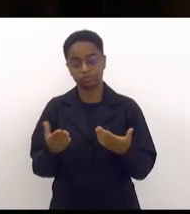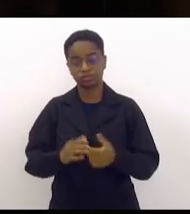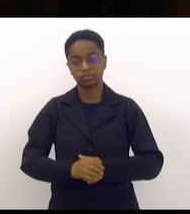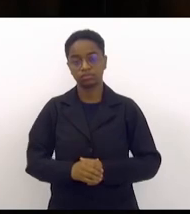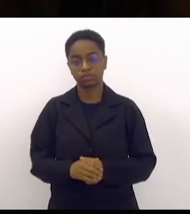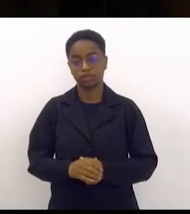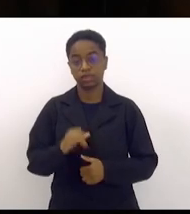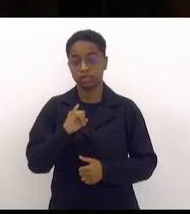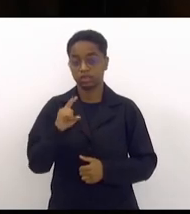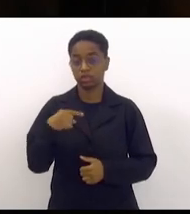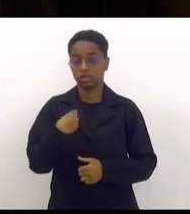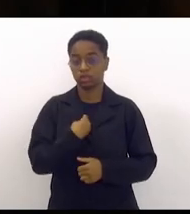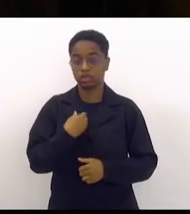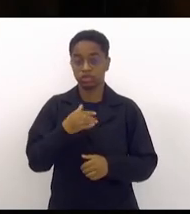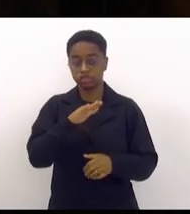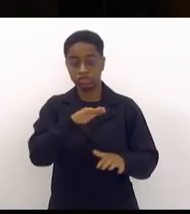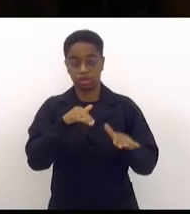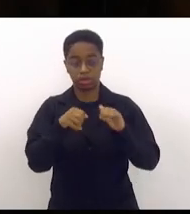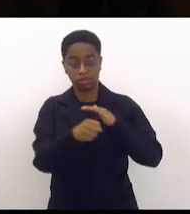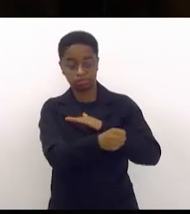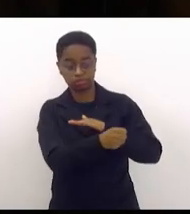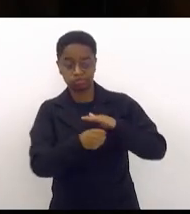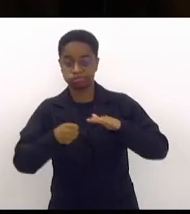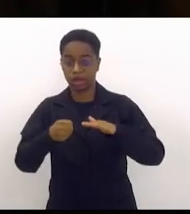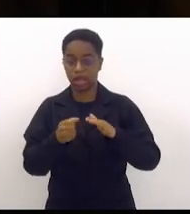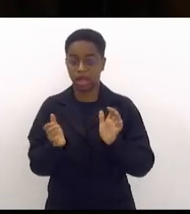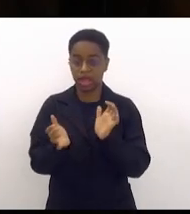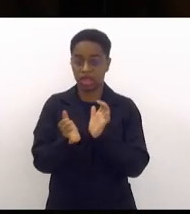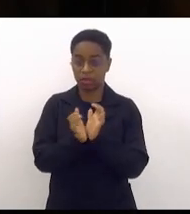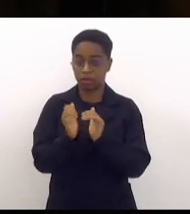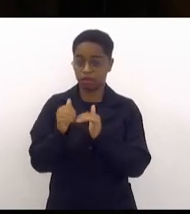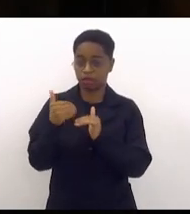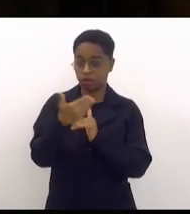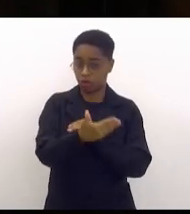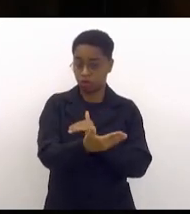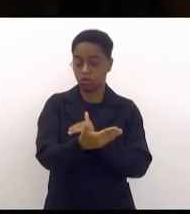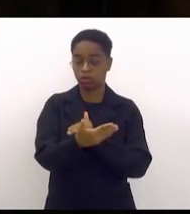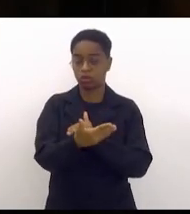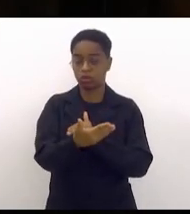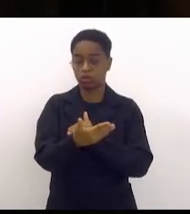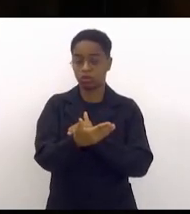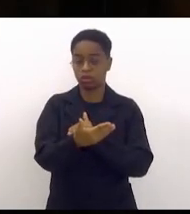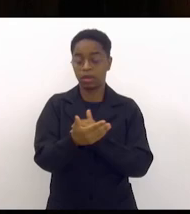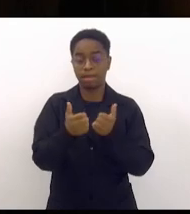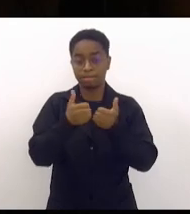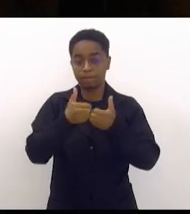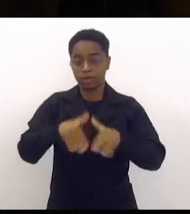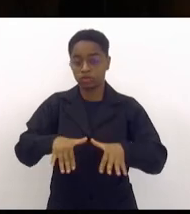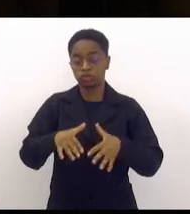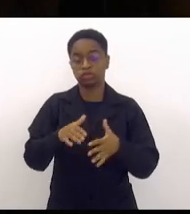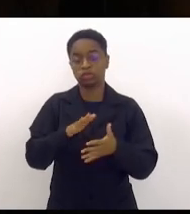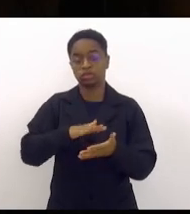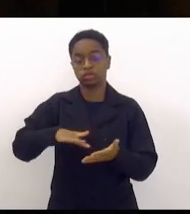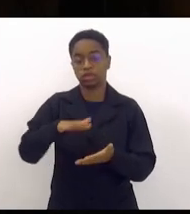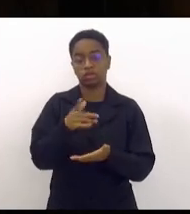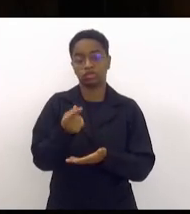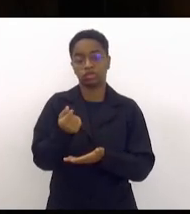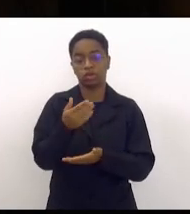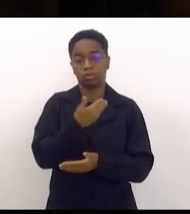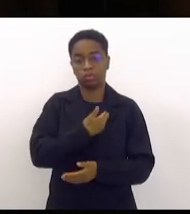uma equipe de fora além de onerar os cofres públicos fica essa